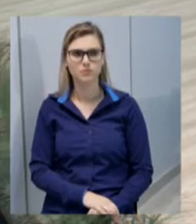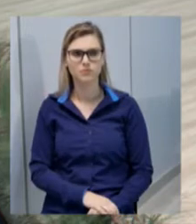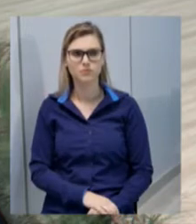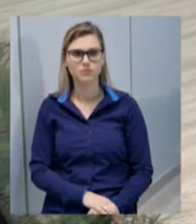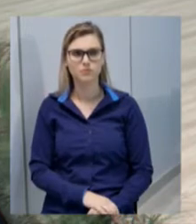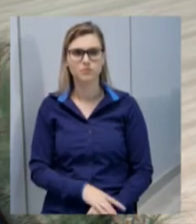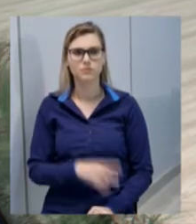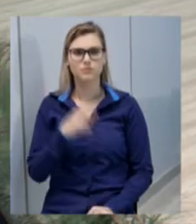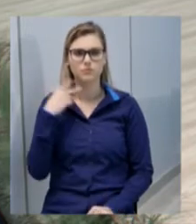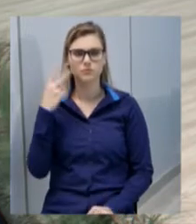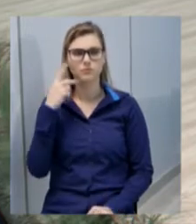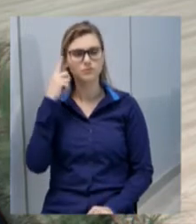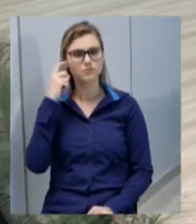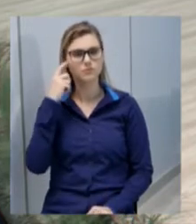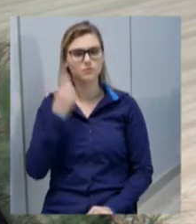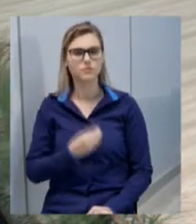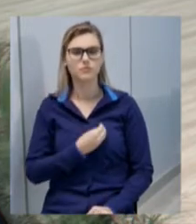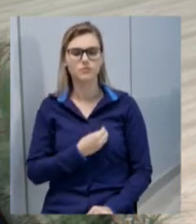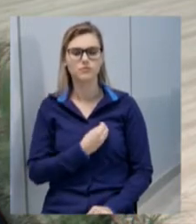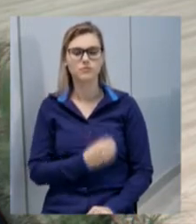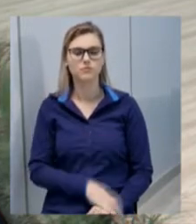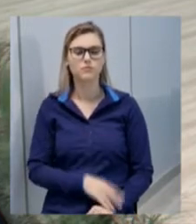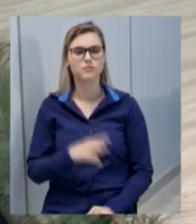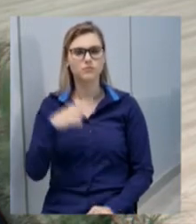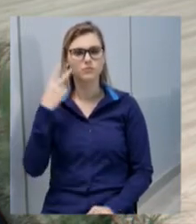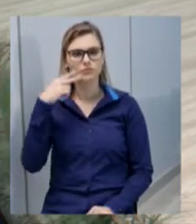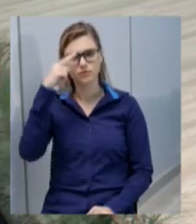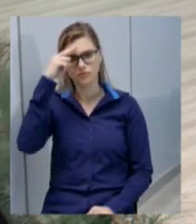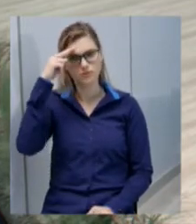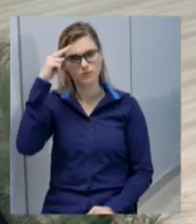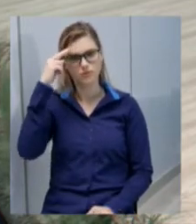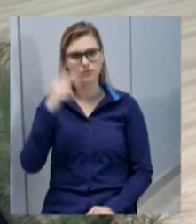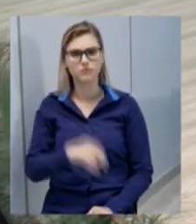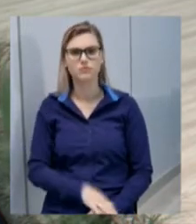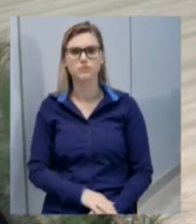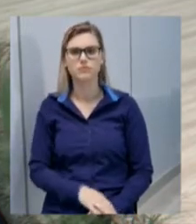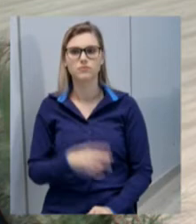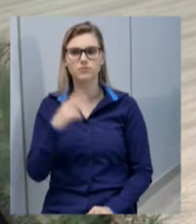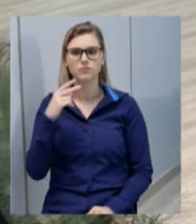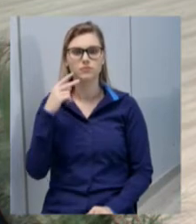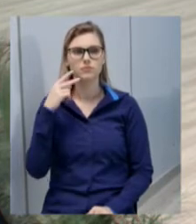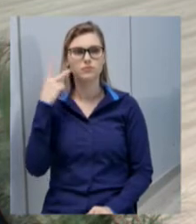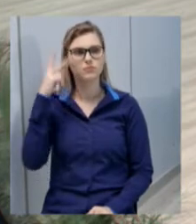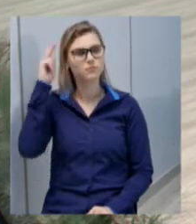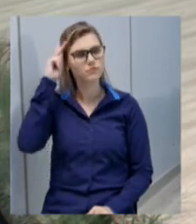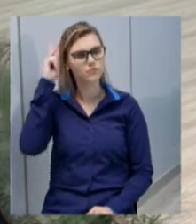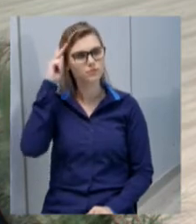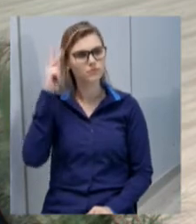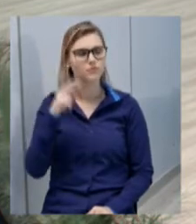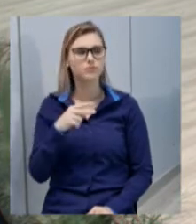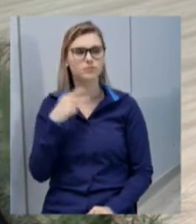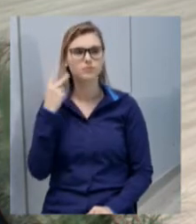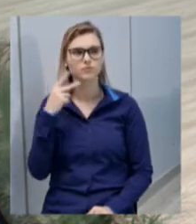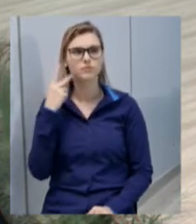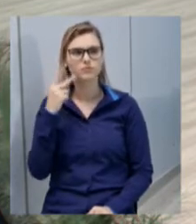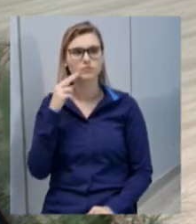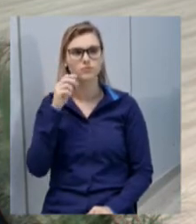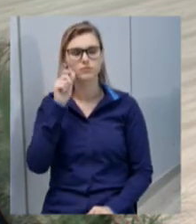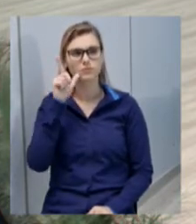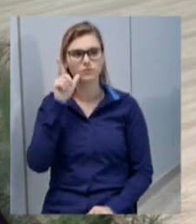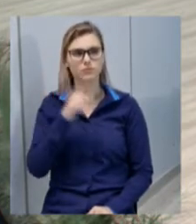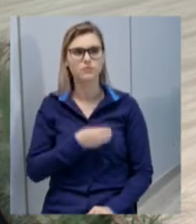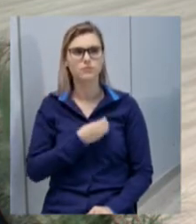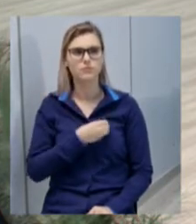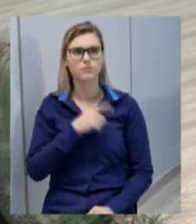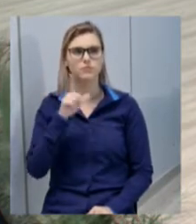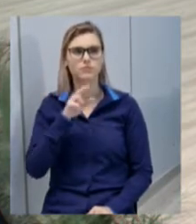vereador João Paulo vereador Natan presente vereadora Cátia presente vereador Arnaldo presente vereador